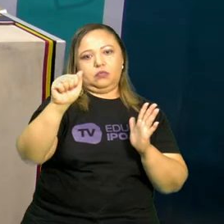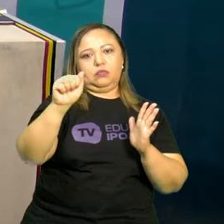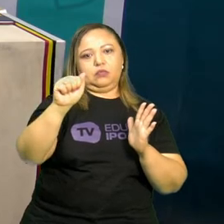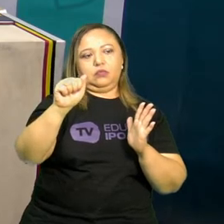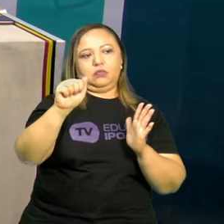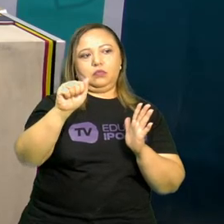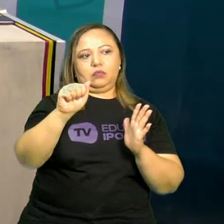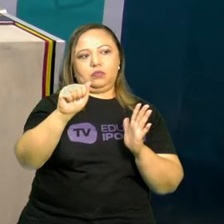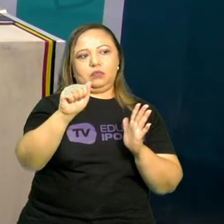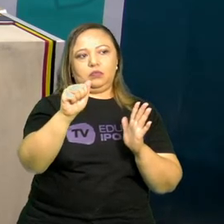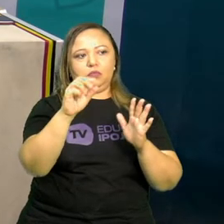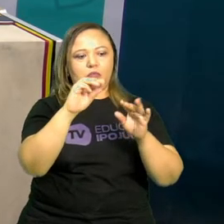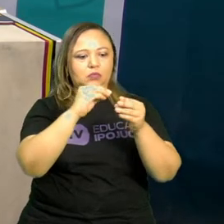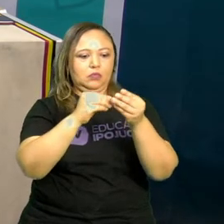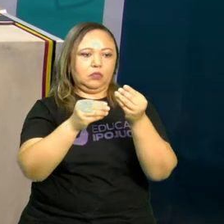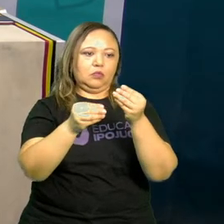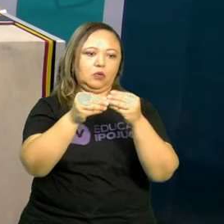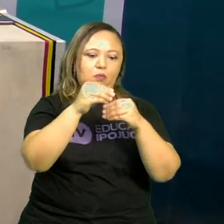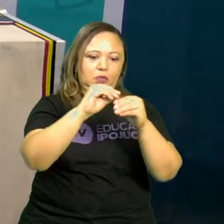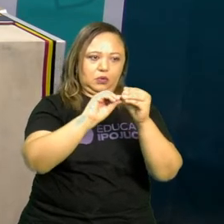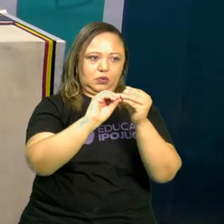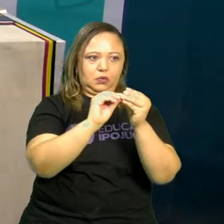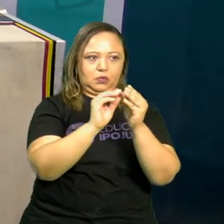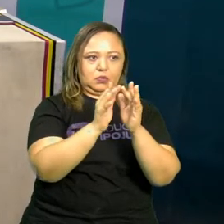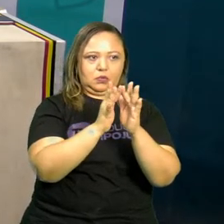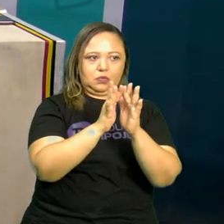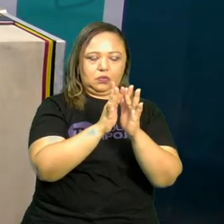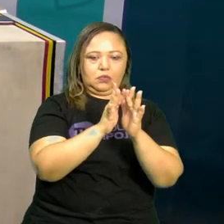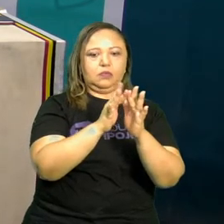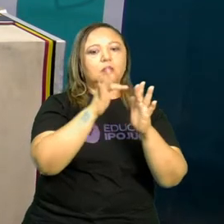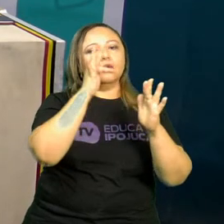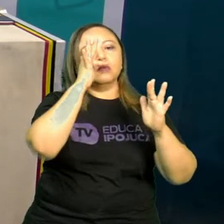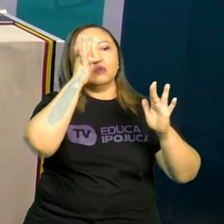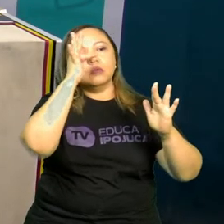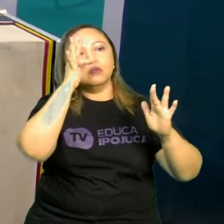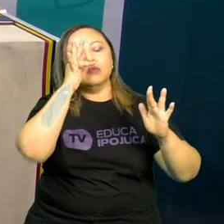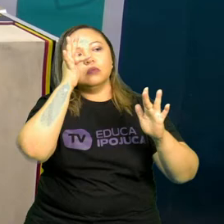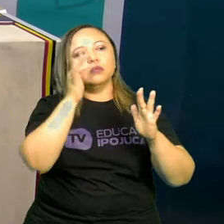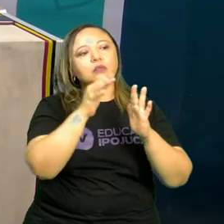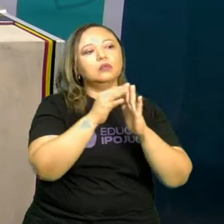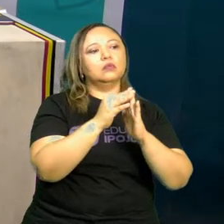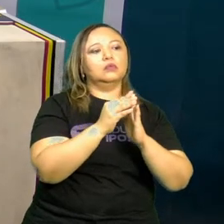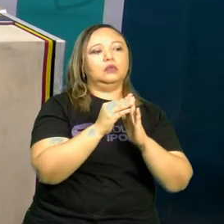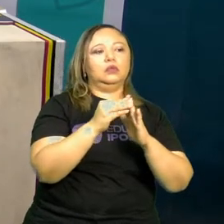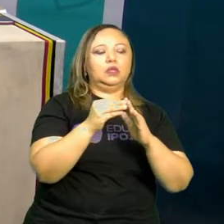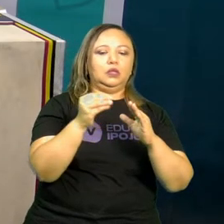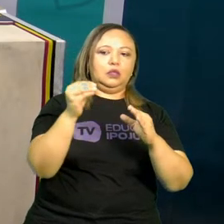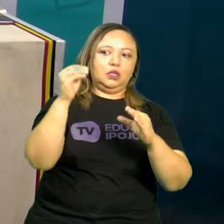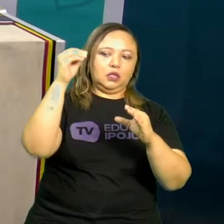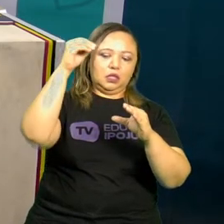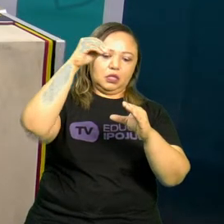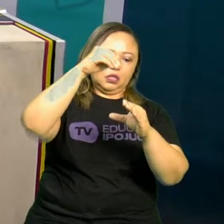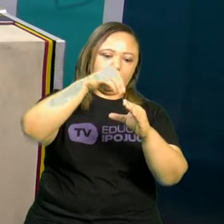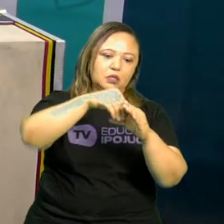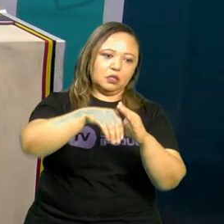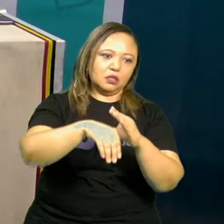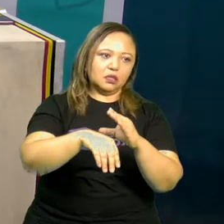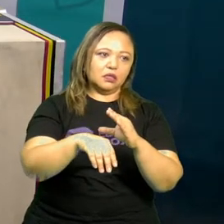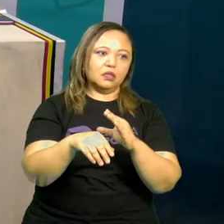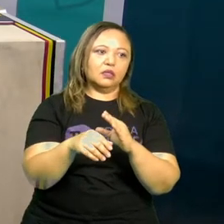Vai drobar as pétalas da rosa. Colocar dentro da